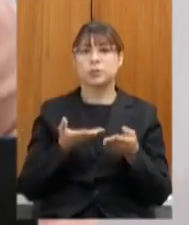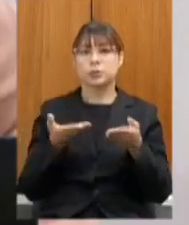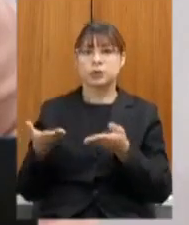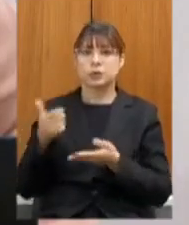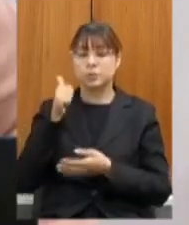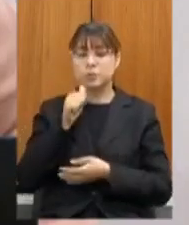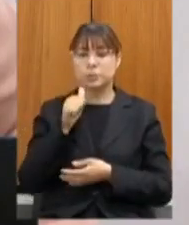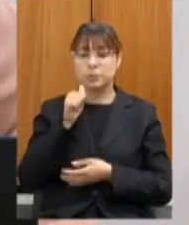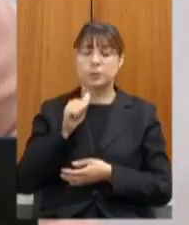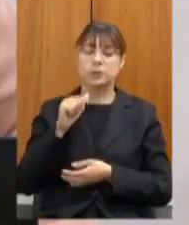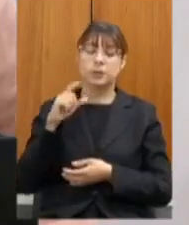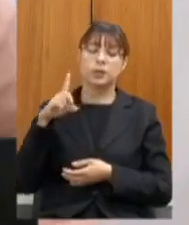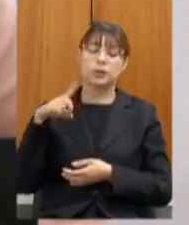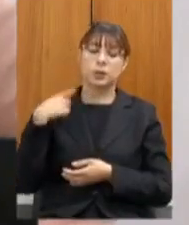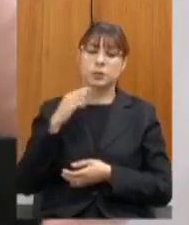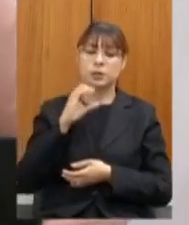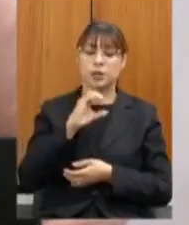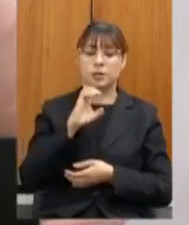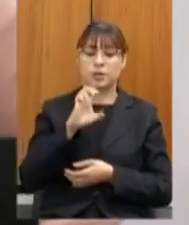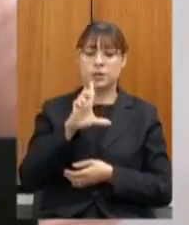para a deputada Celis Laviola